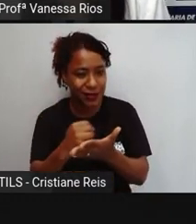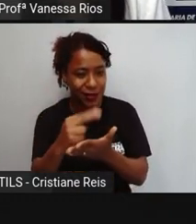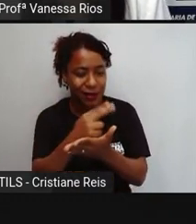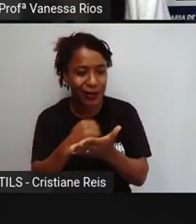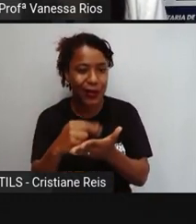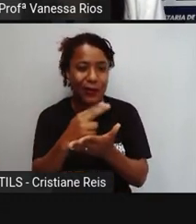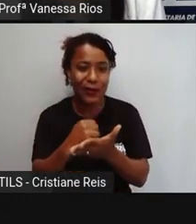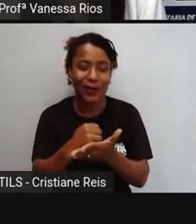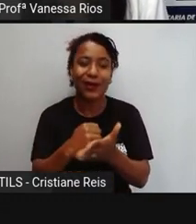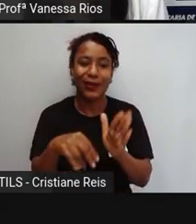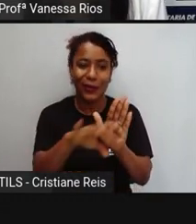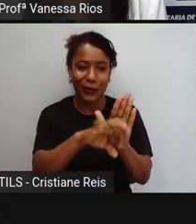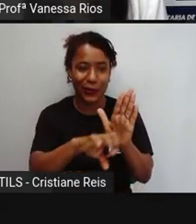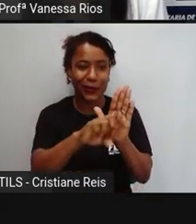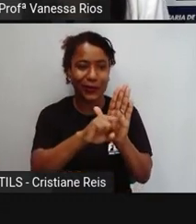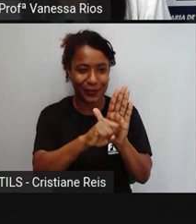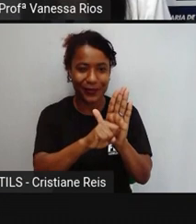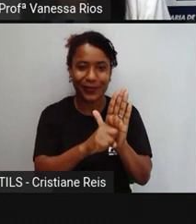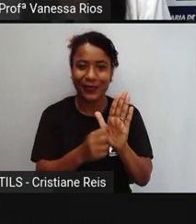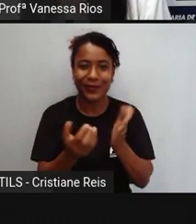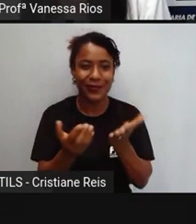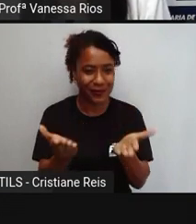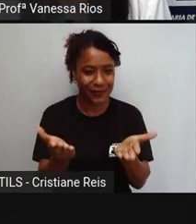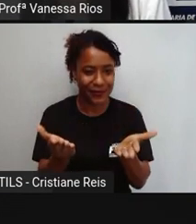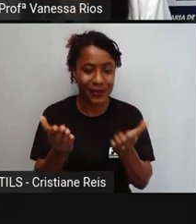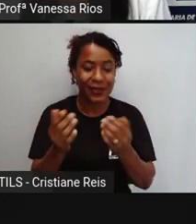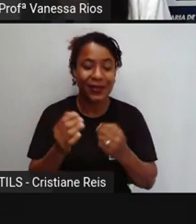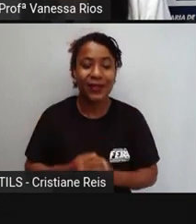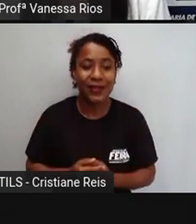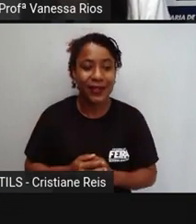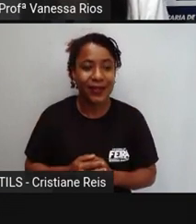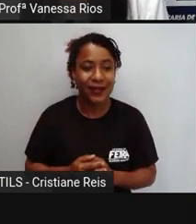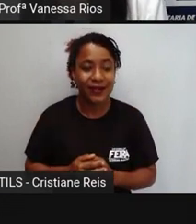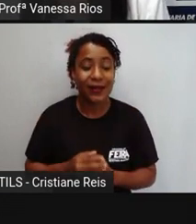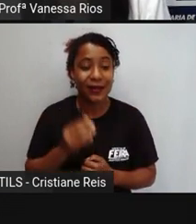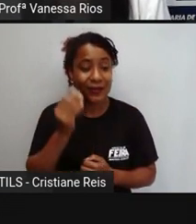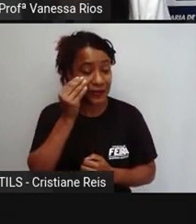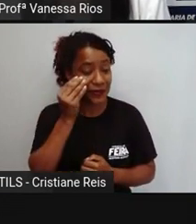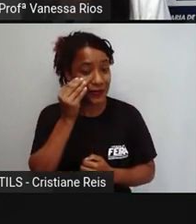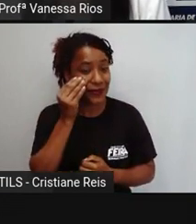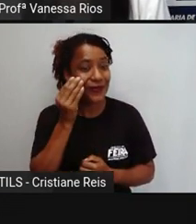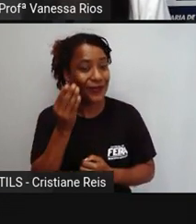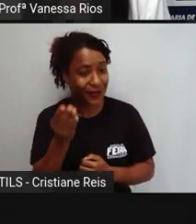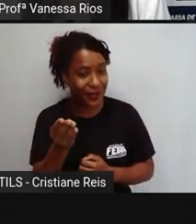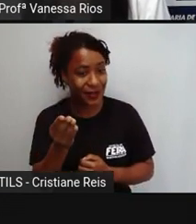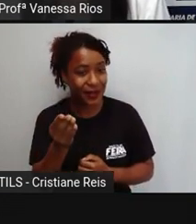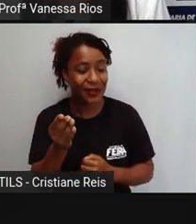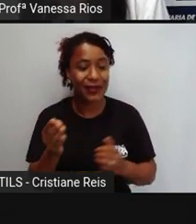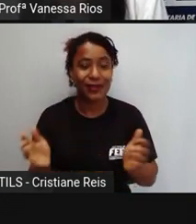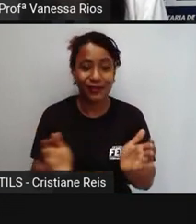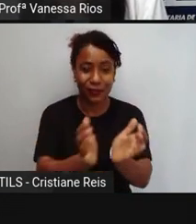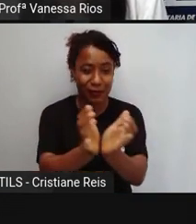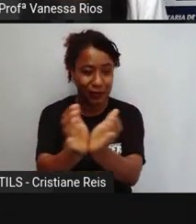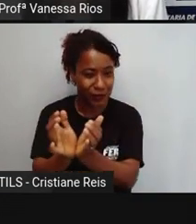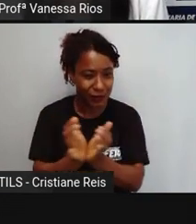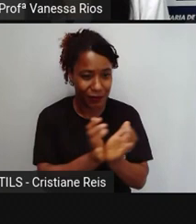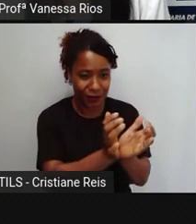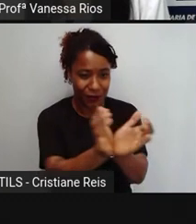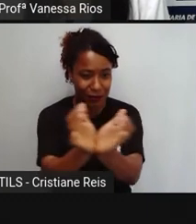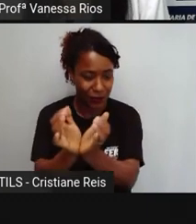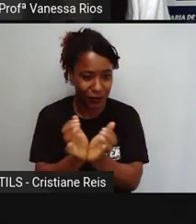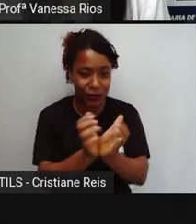representar aquilo que eles queriam comunicar. E aí é importante a gente também lembrar que muitos desses